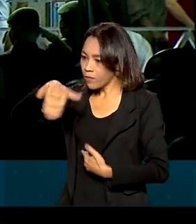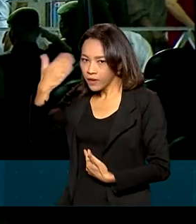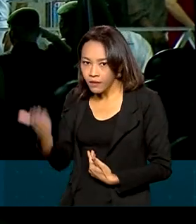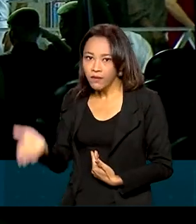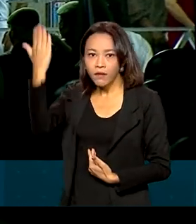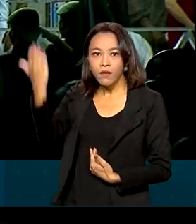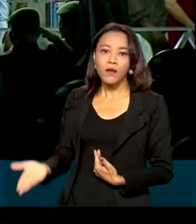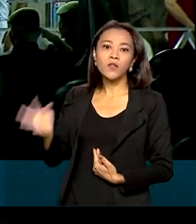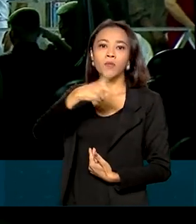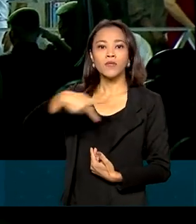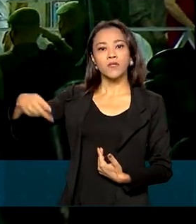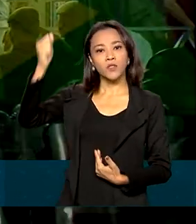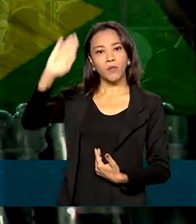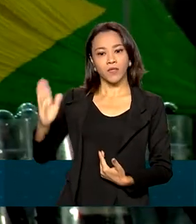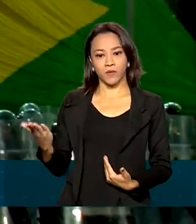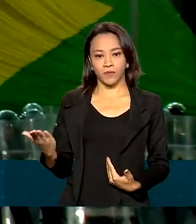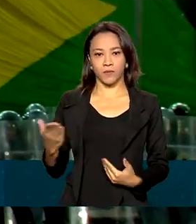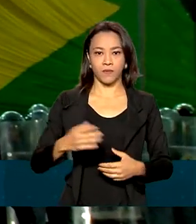Bolsonaro.